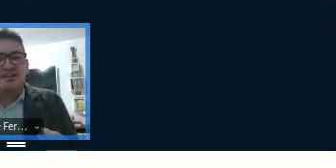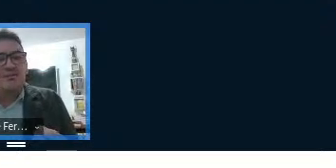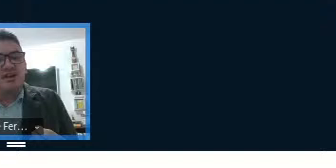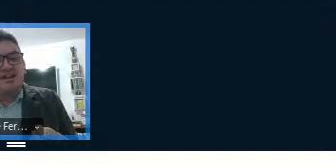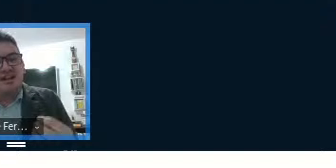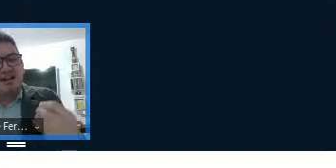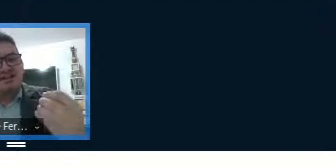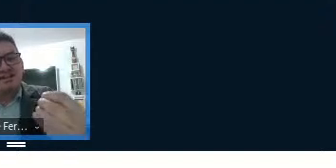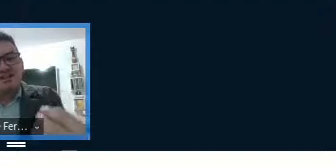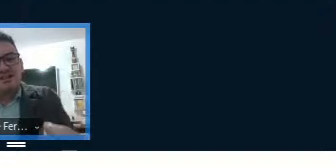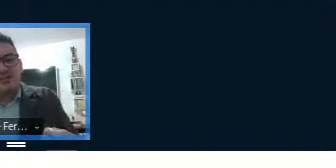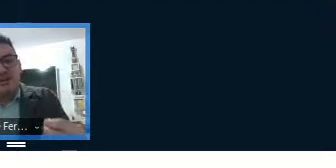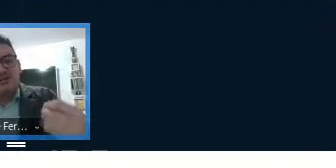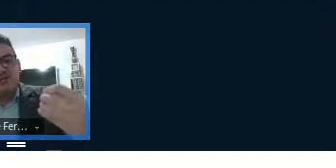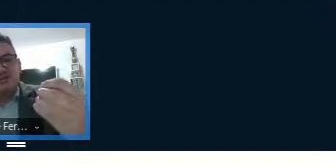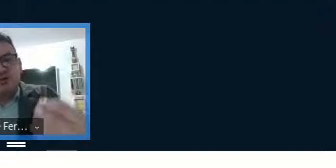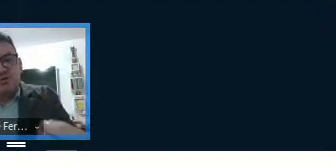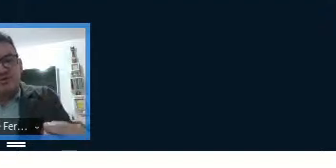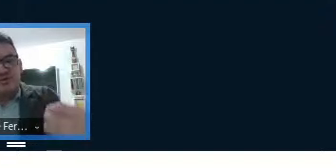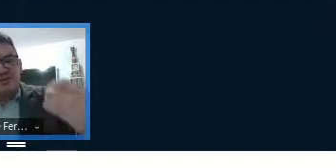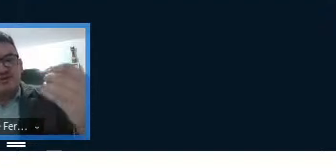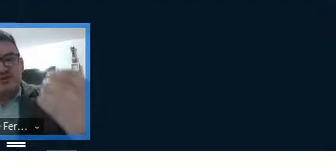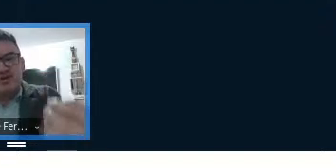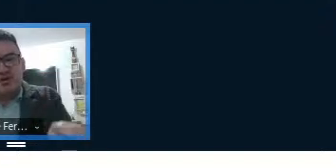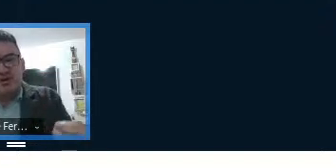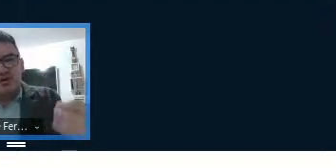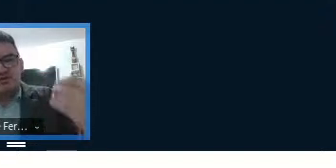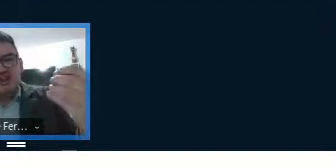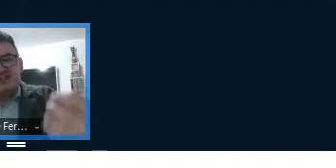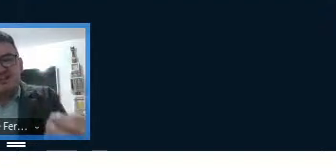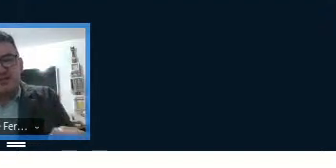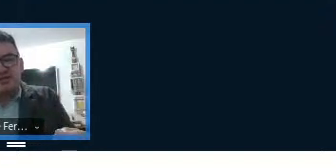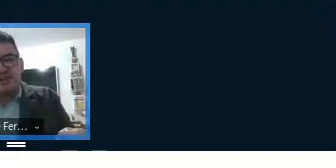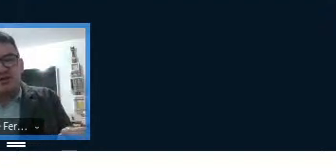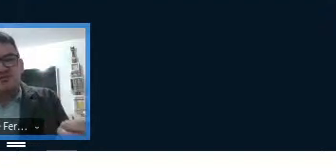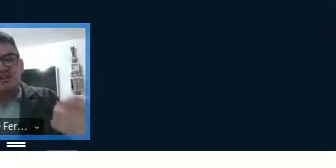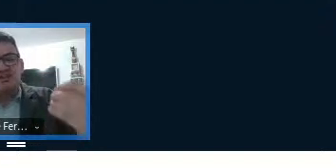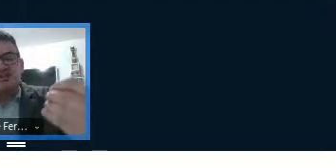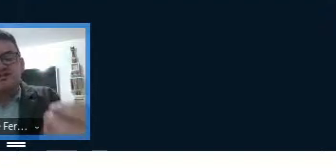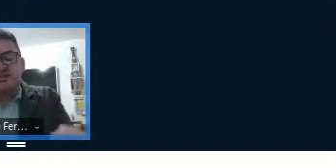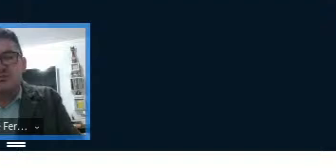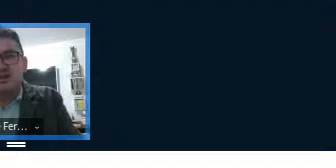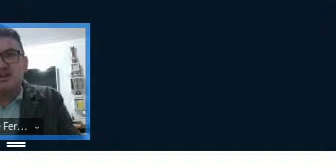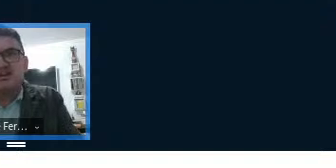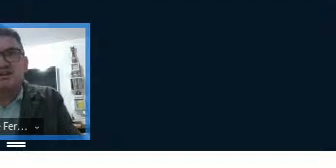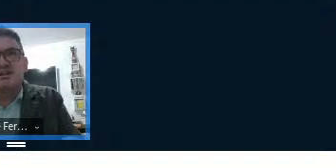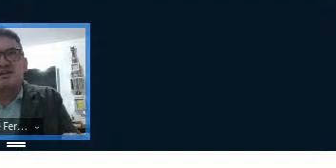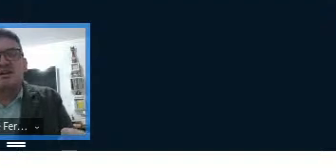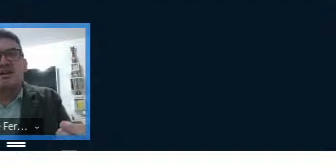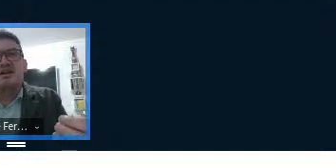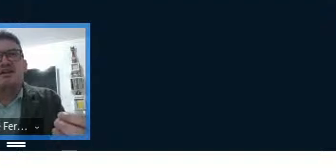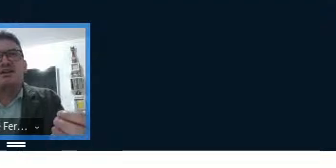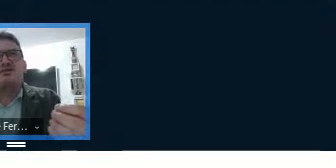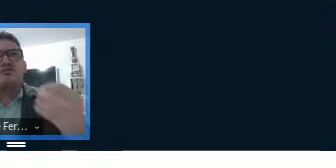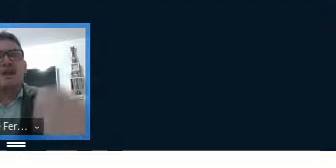Você tem também essa questão do som, os efeitos sonoros, da explosão, o sentido também